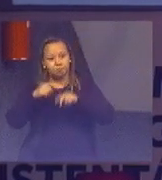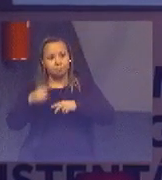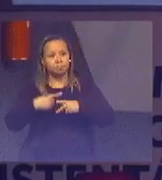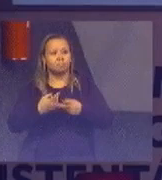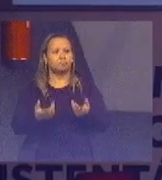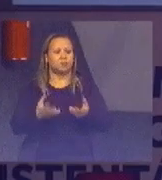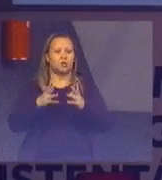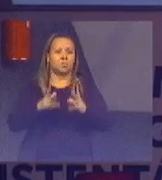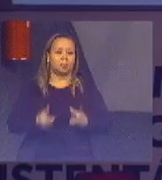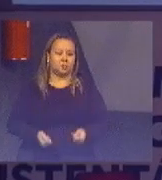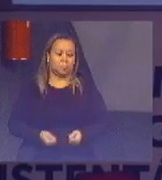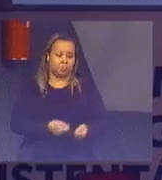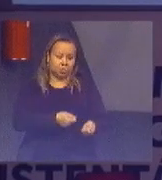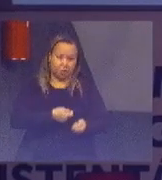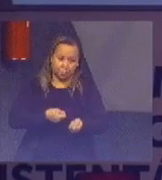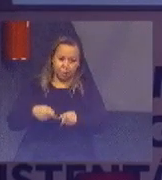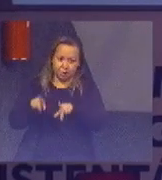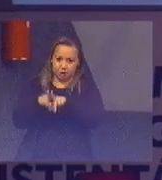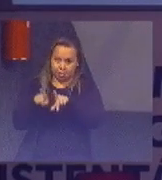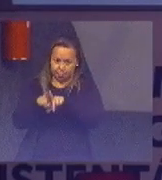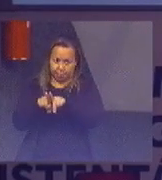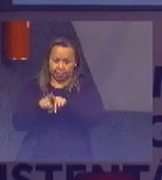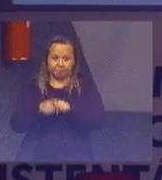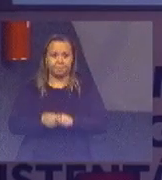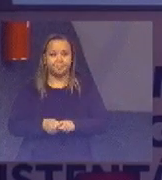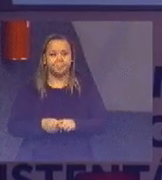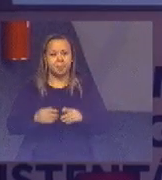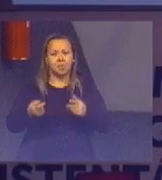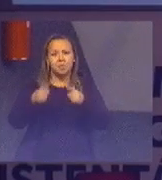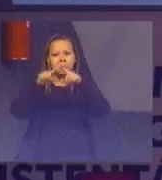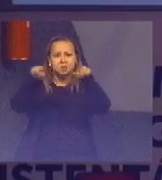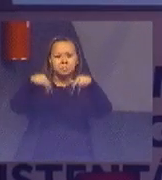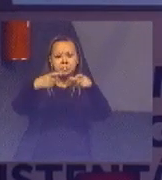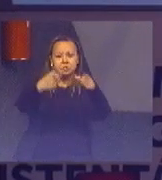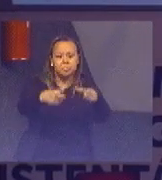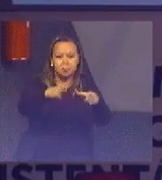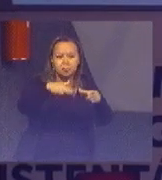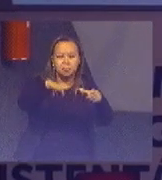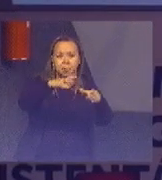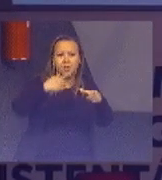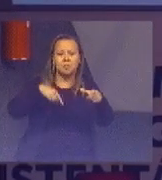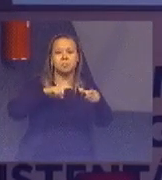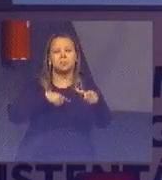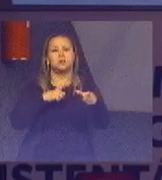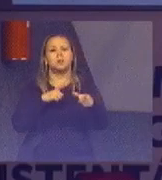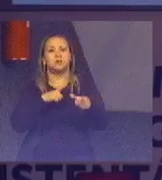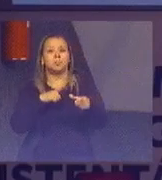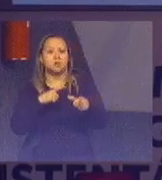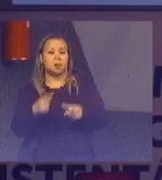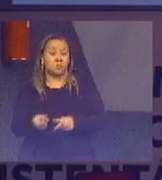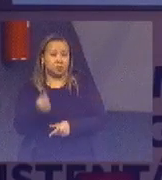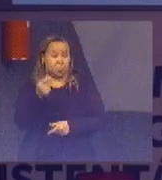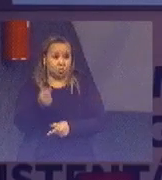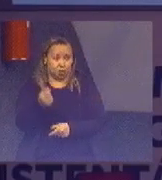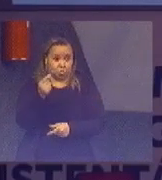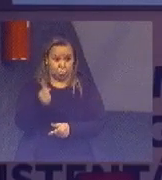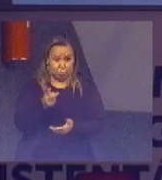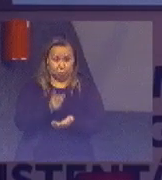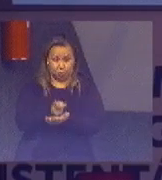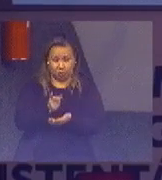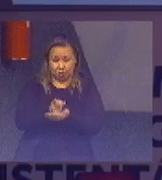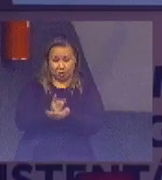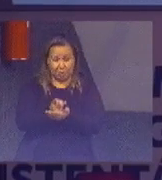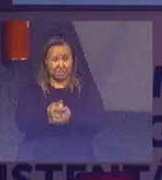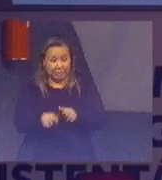comprados. e por metro quadrado, a gente tem um custo ali que se distor um